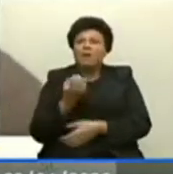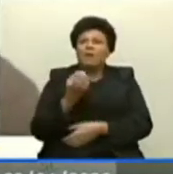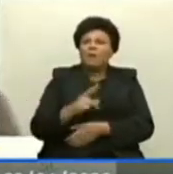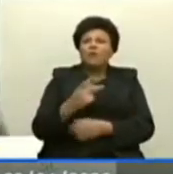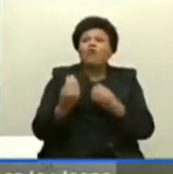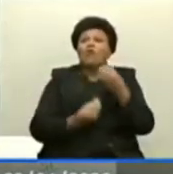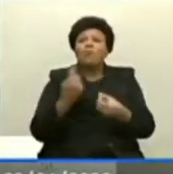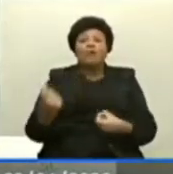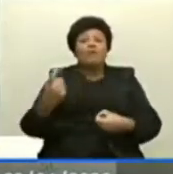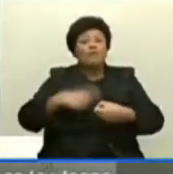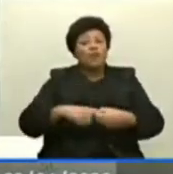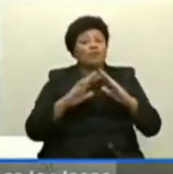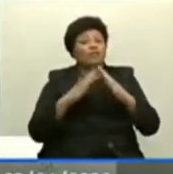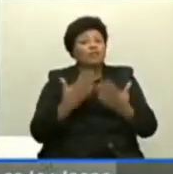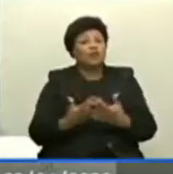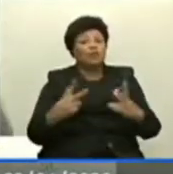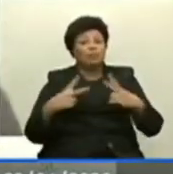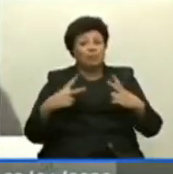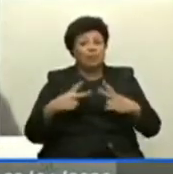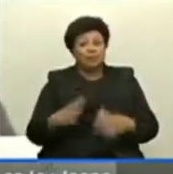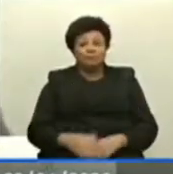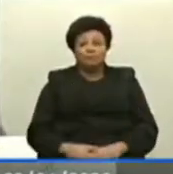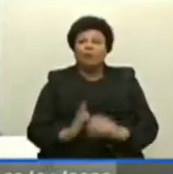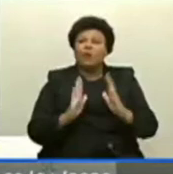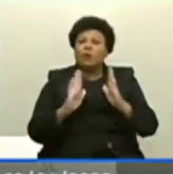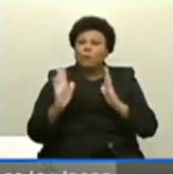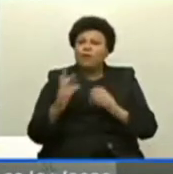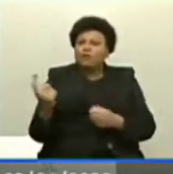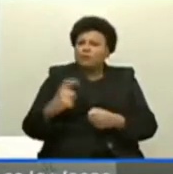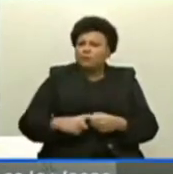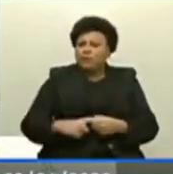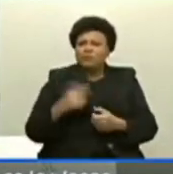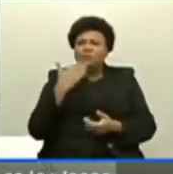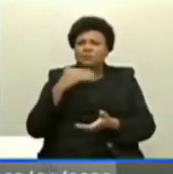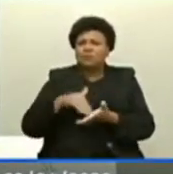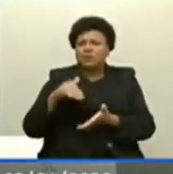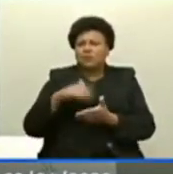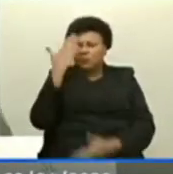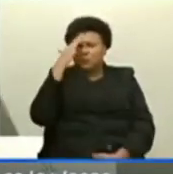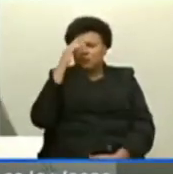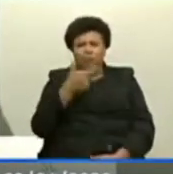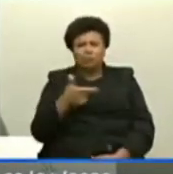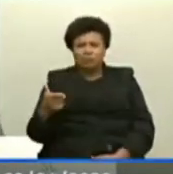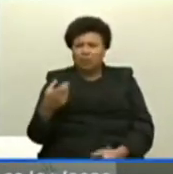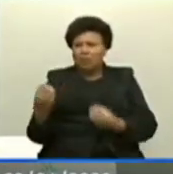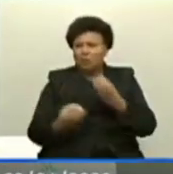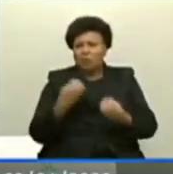rede privada também. O prazo de retomada, acredito que o secretário foi o que eu entendi, disse que não tem como